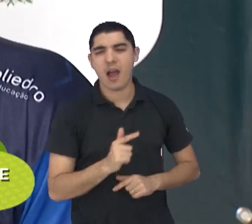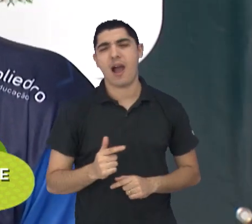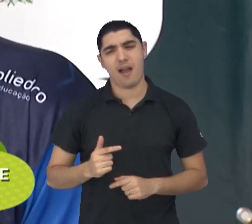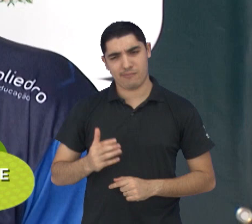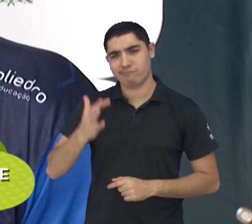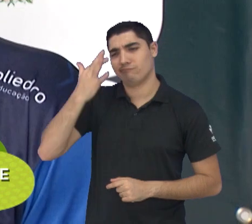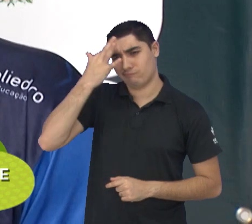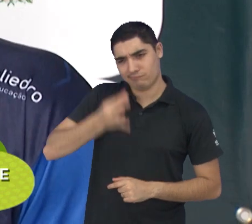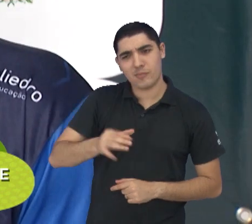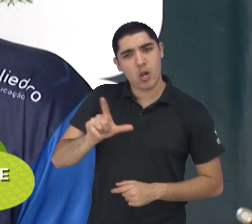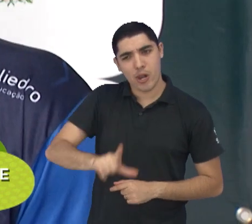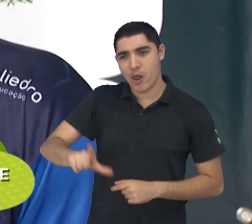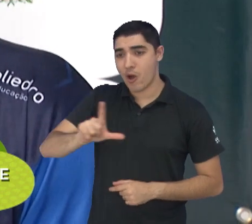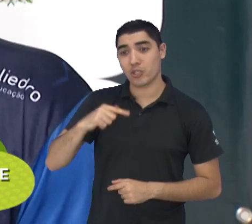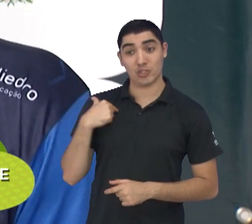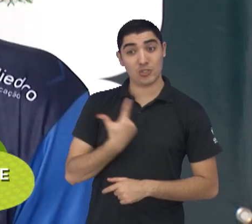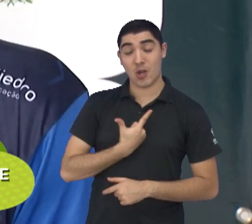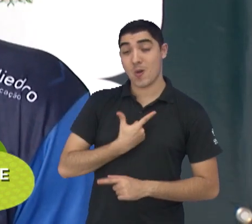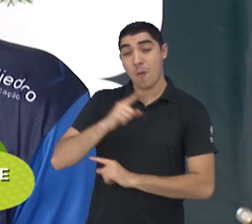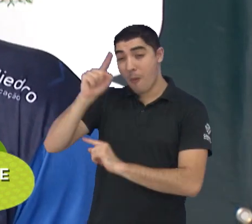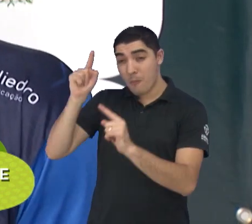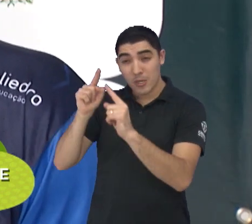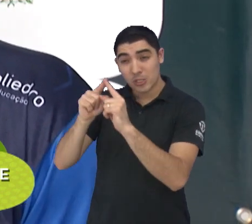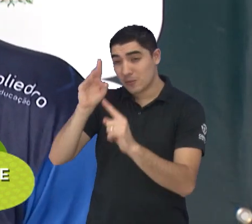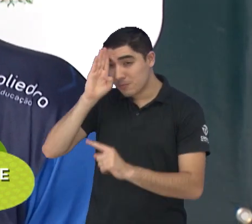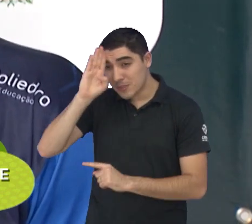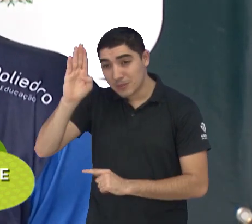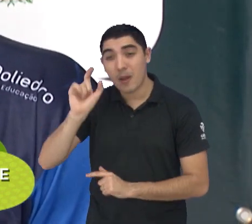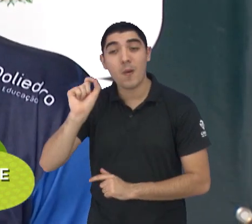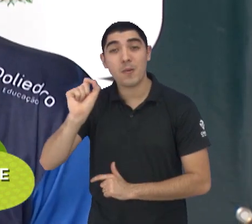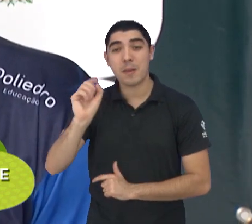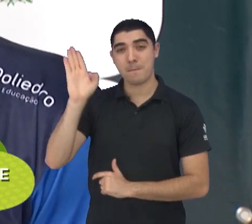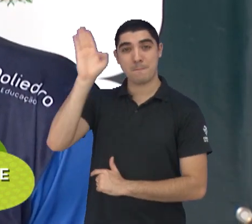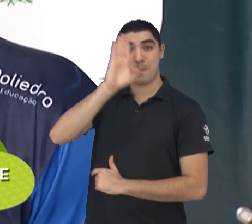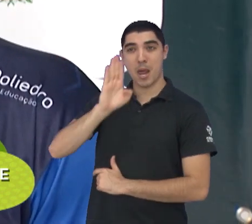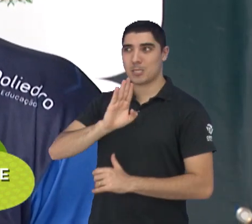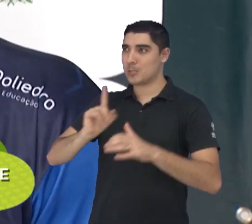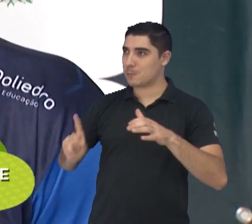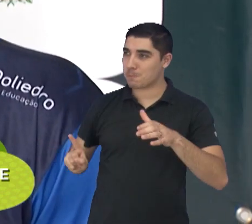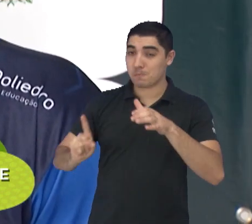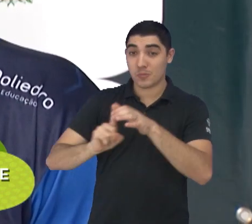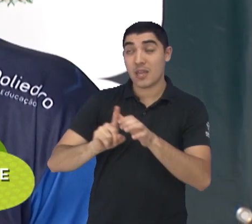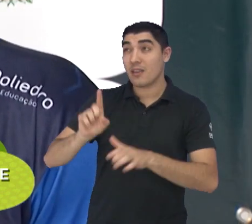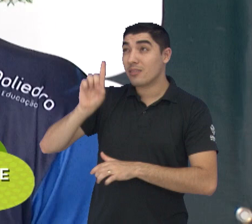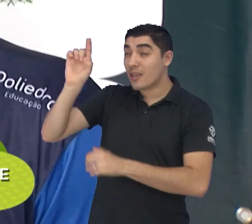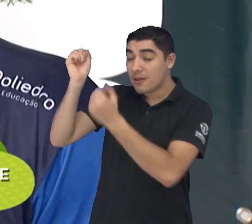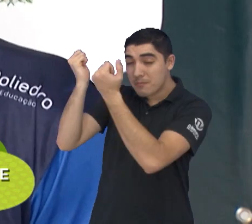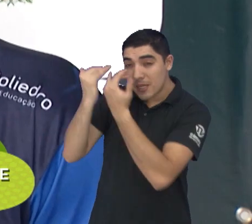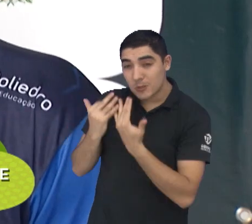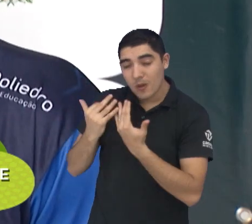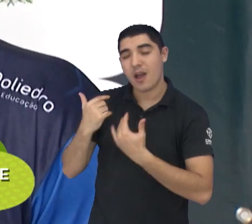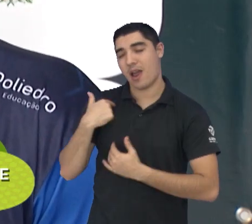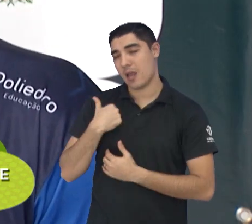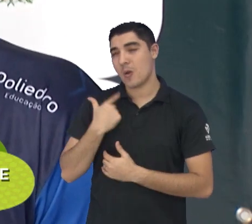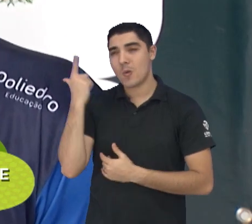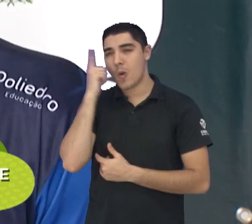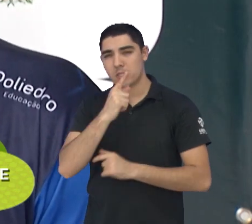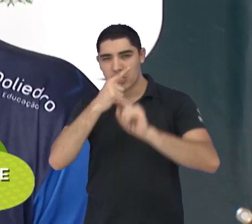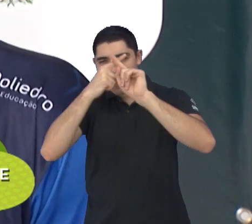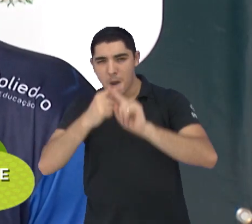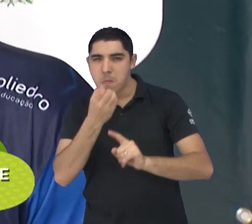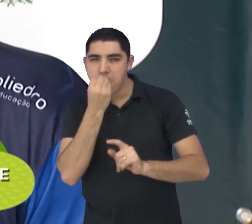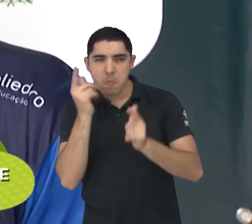Acho que o objetivo de todo atleta é sempre estar representando a seleção. E se Deus quiser, poder fazer bons campeonatos para